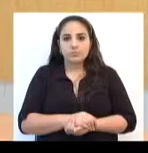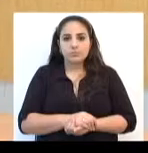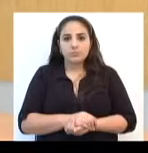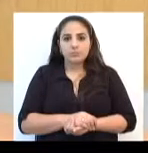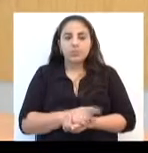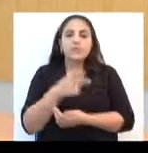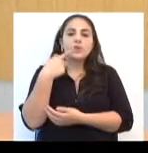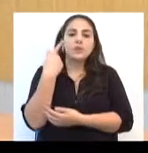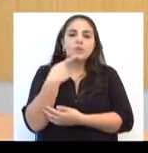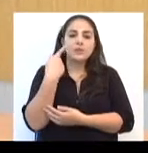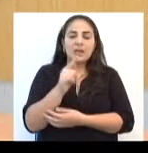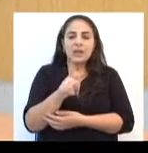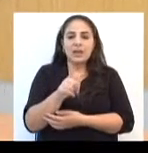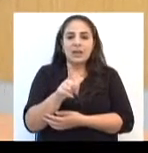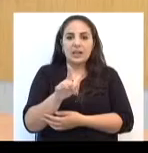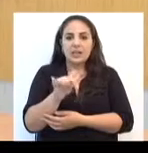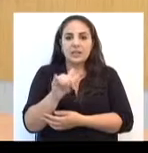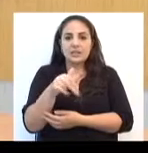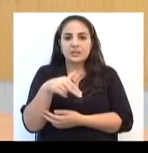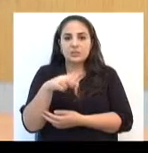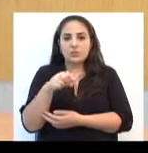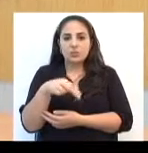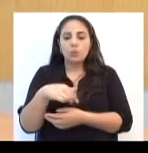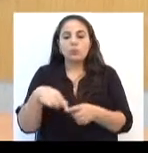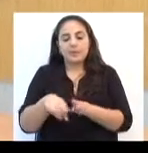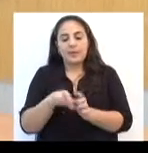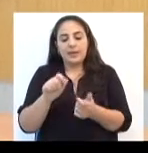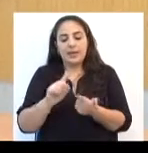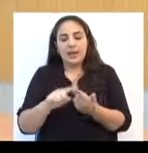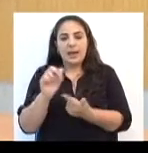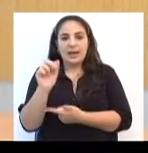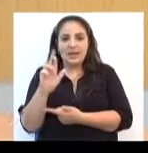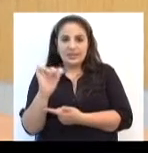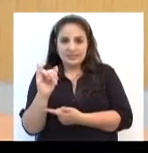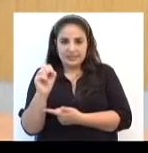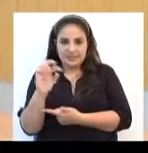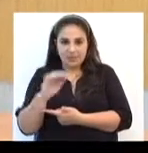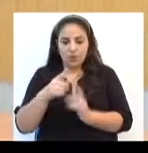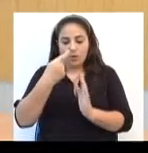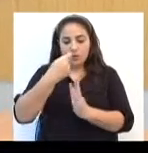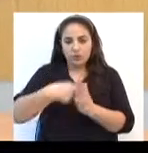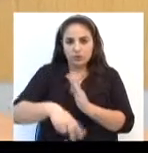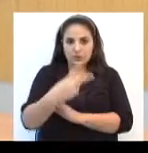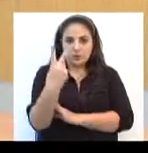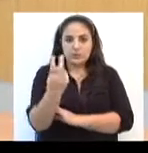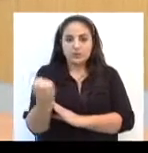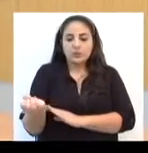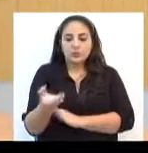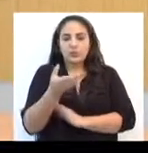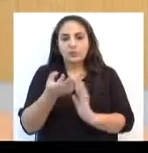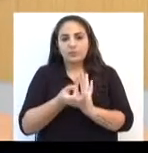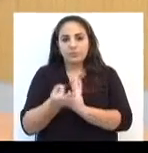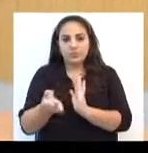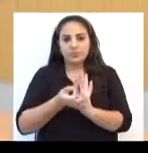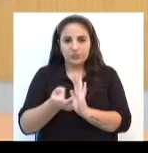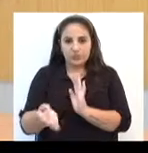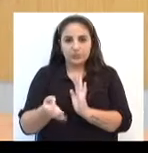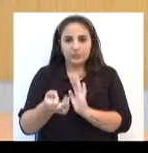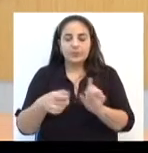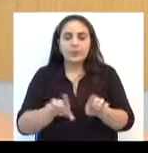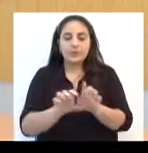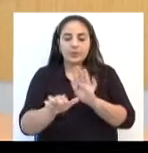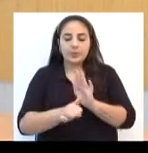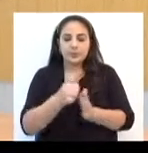Os vereadores Gleison Consalter e Aristeu Dallalana são os autores de duas novas indicações.